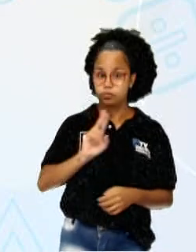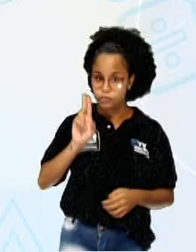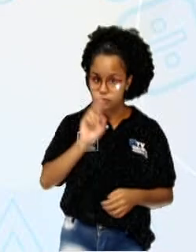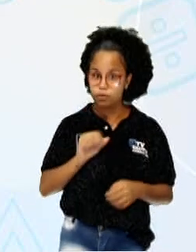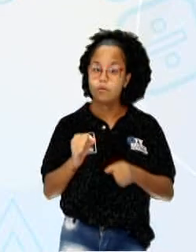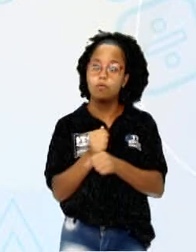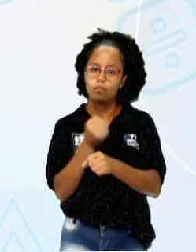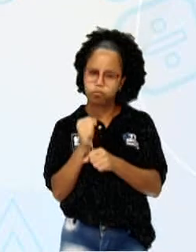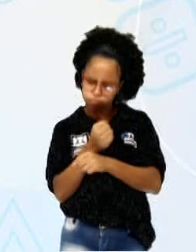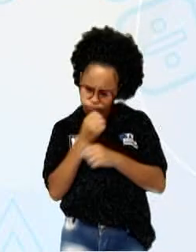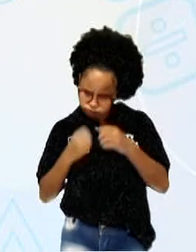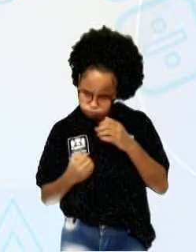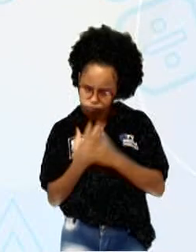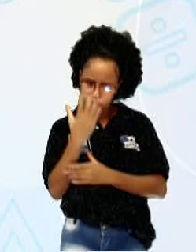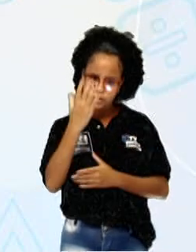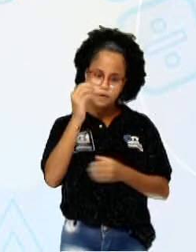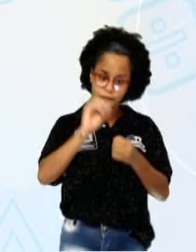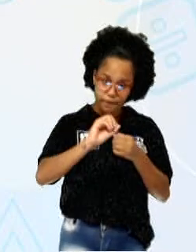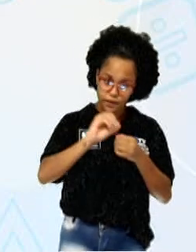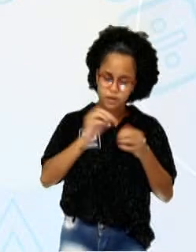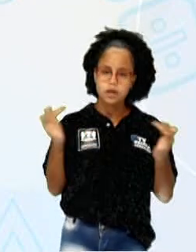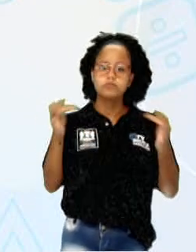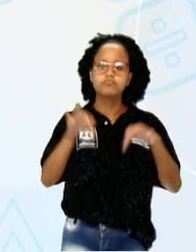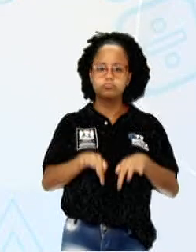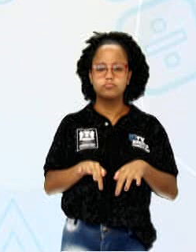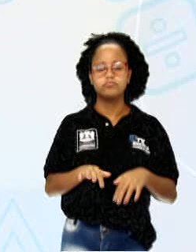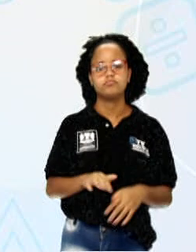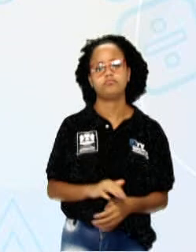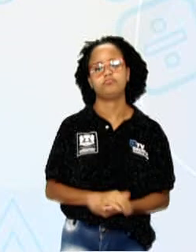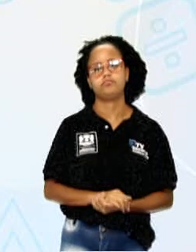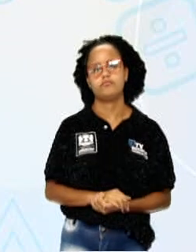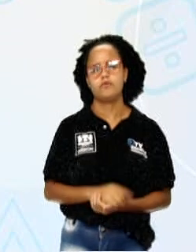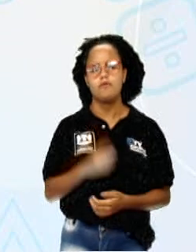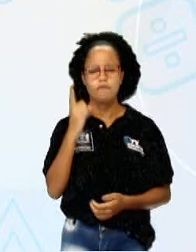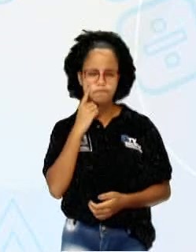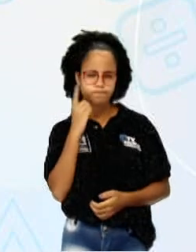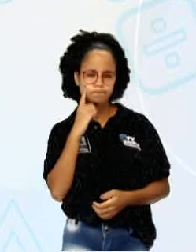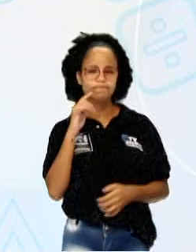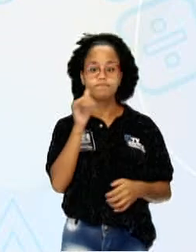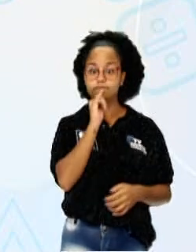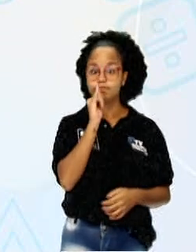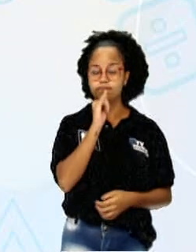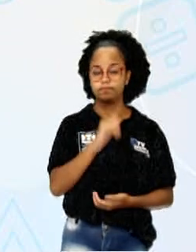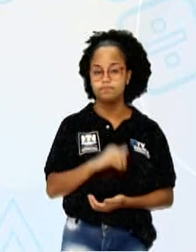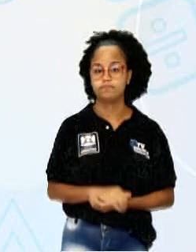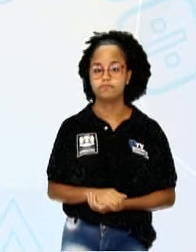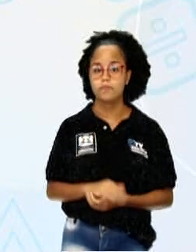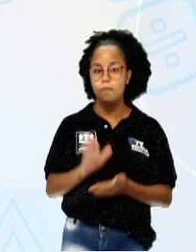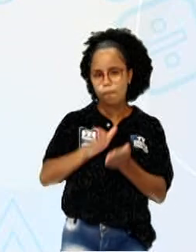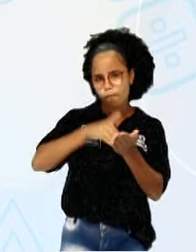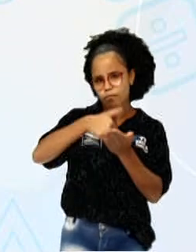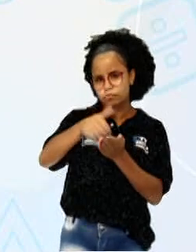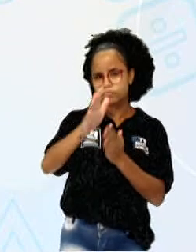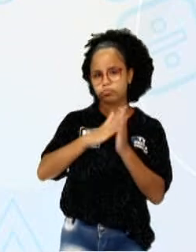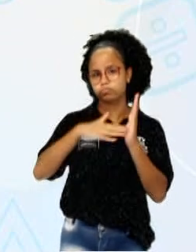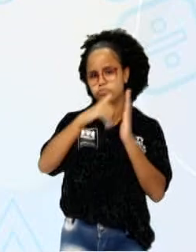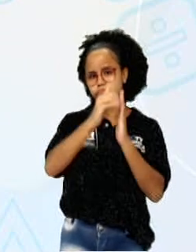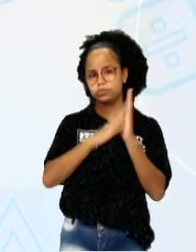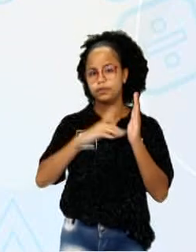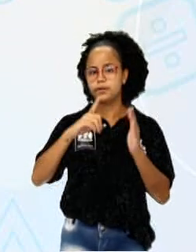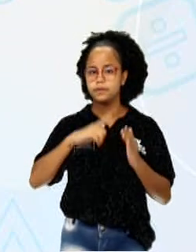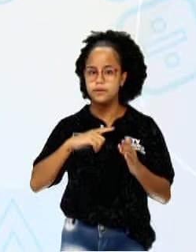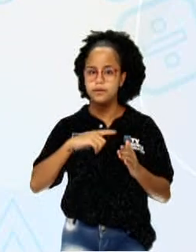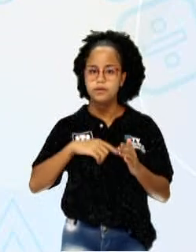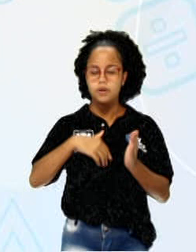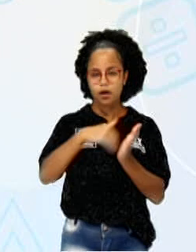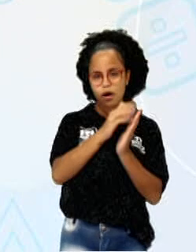que a obra de arte pudesse ser realizada e finalizada. Vamos ver alguns exemplos? Na pintura, seria a tinta.